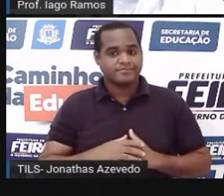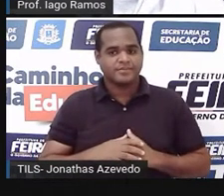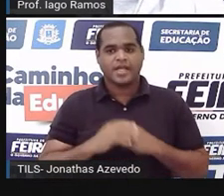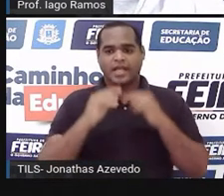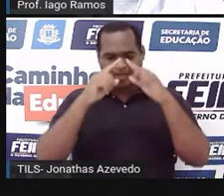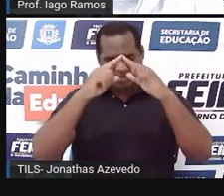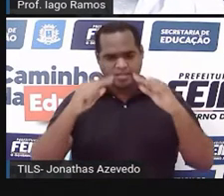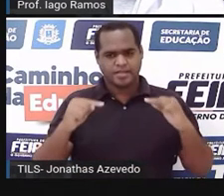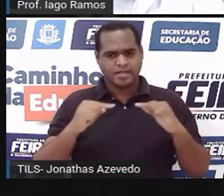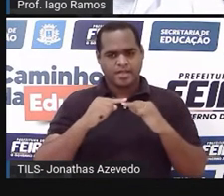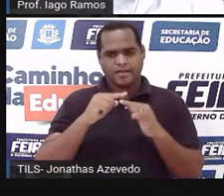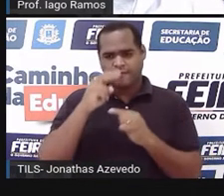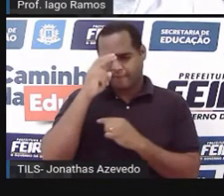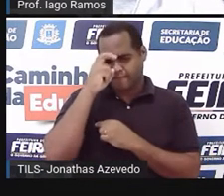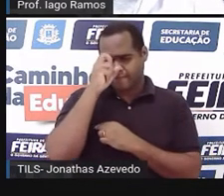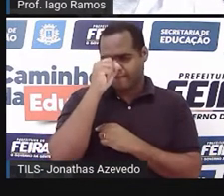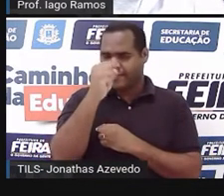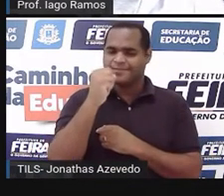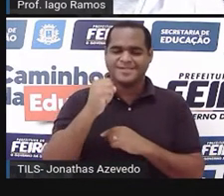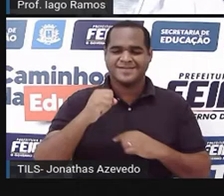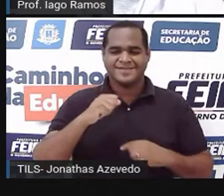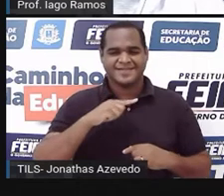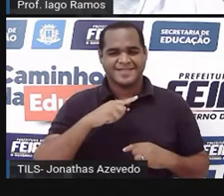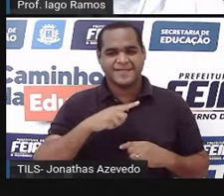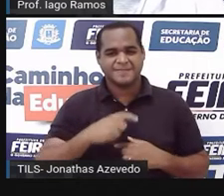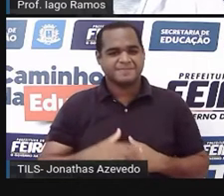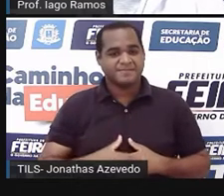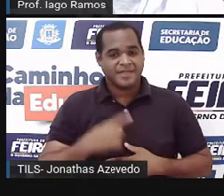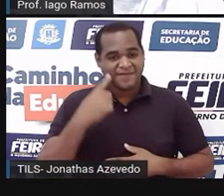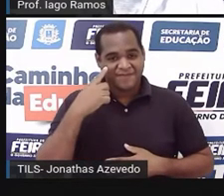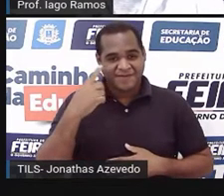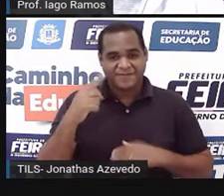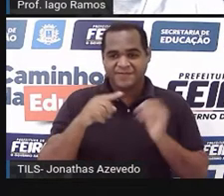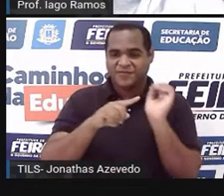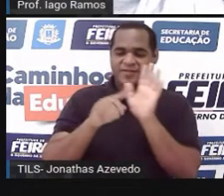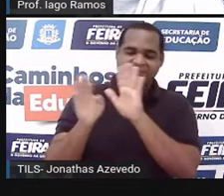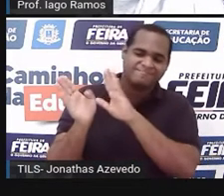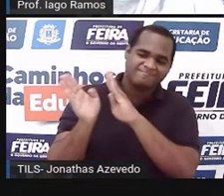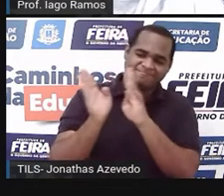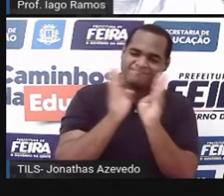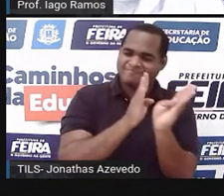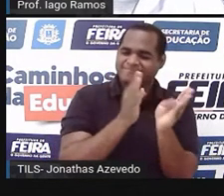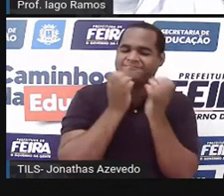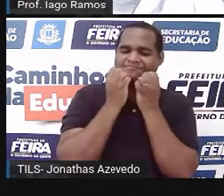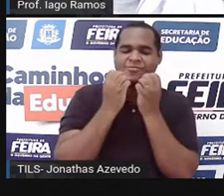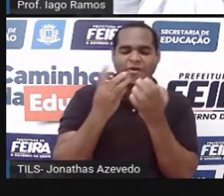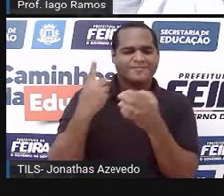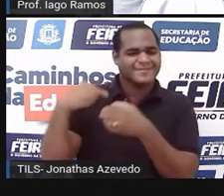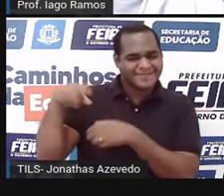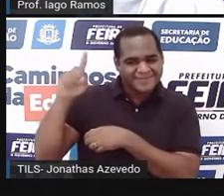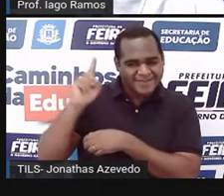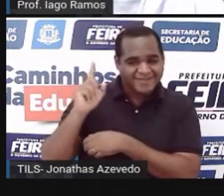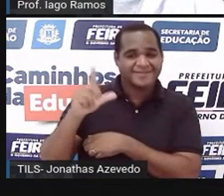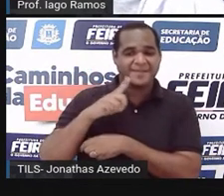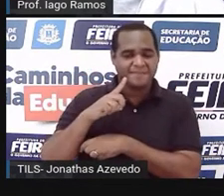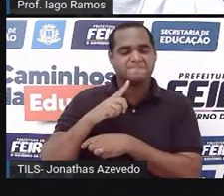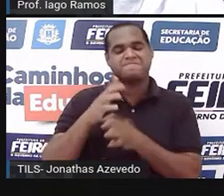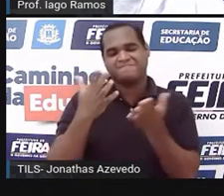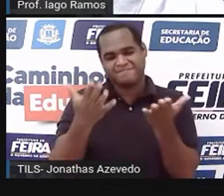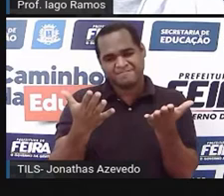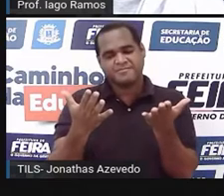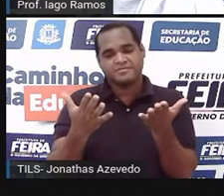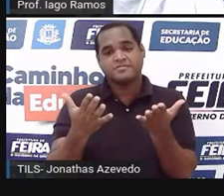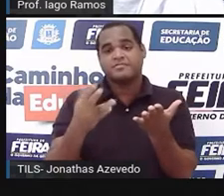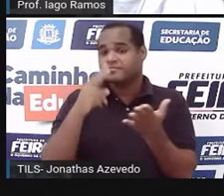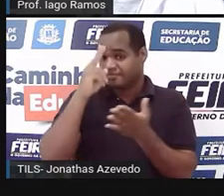rígido que existe. E para isso, a gente assistiu um videozinho bem bacana. Você lembra disso? Bom, eu